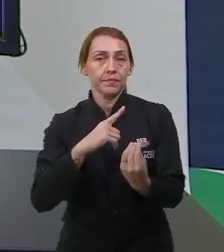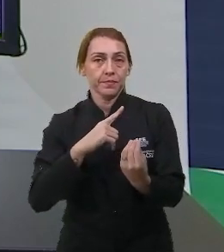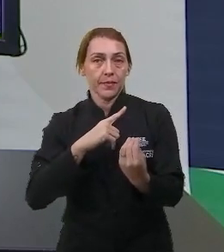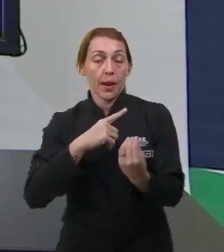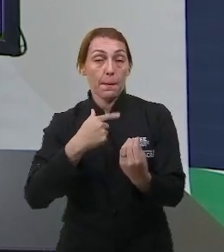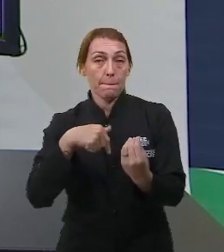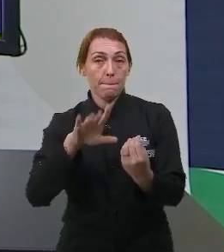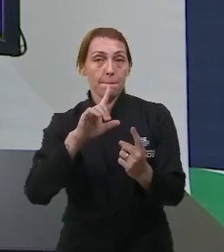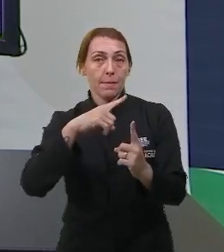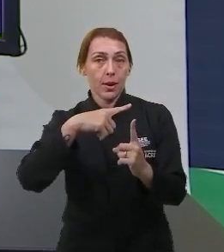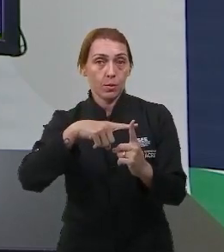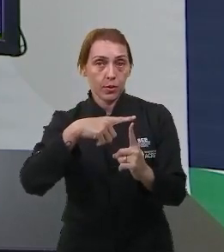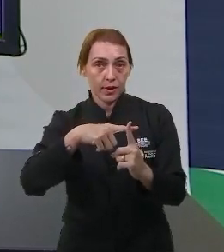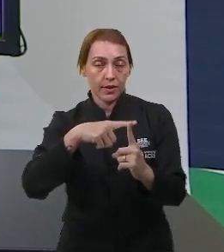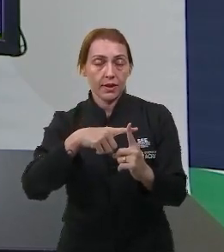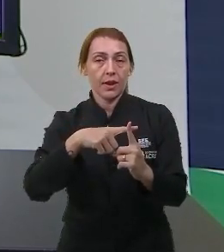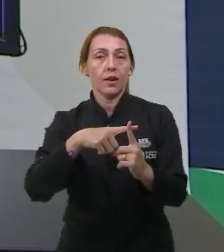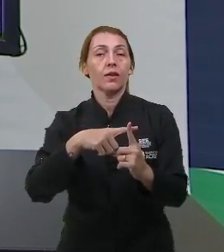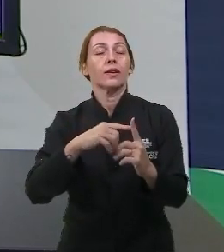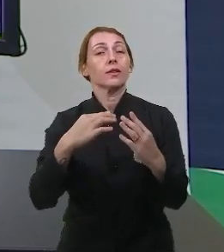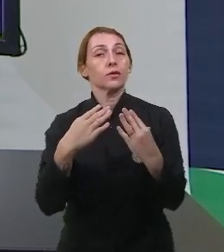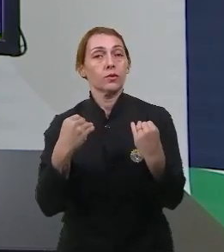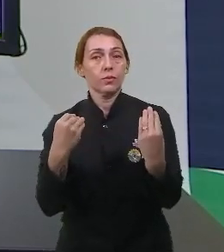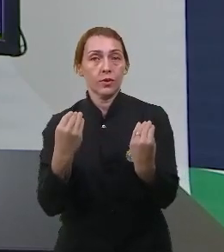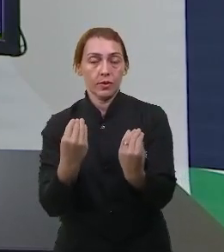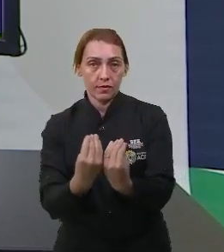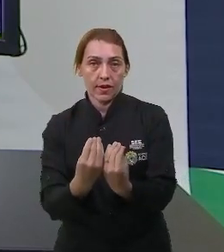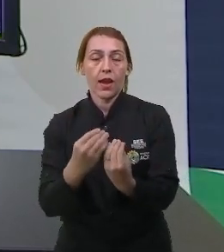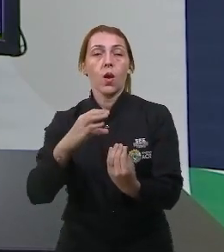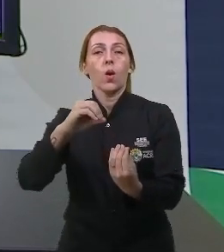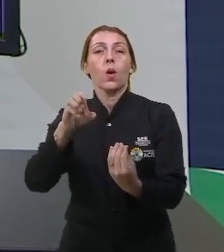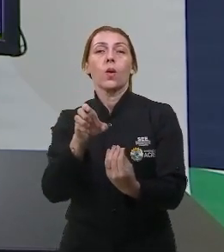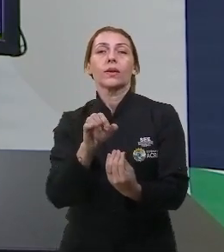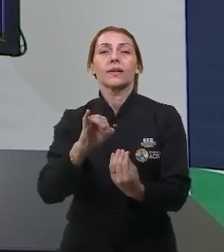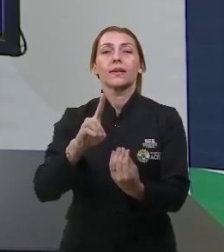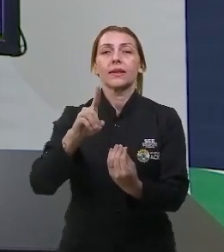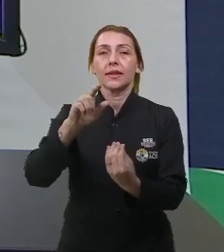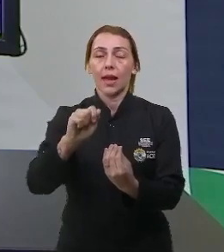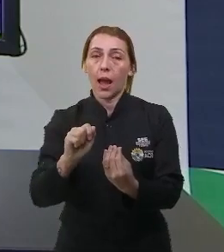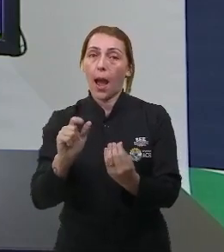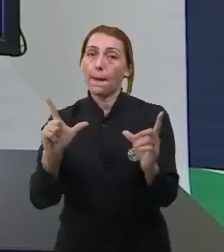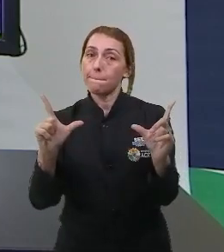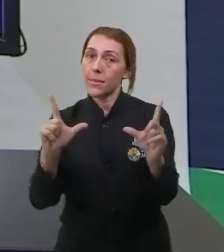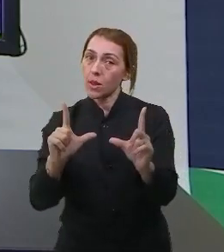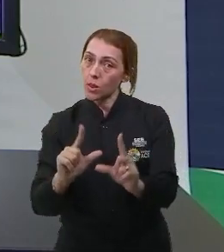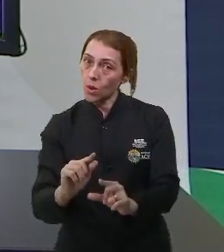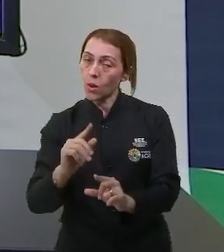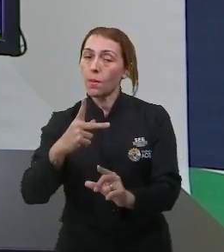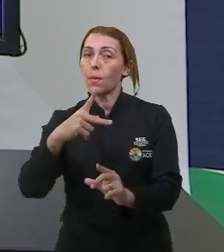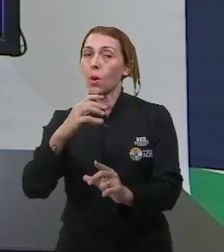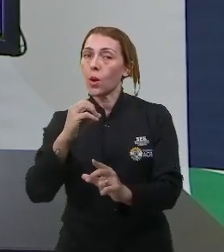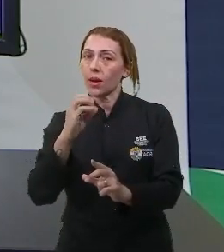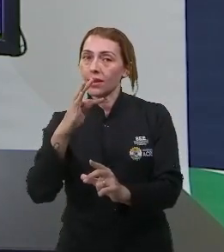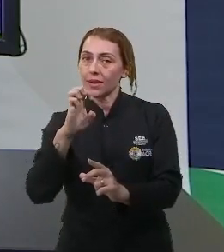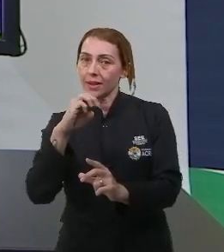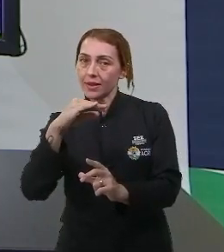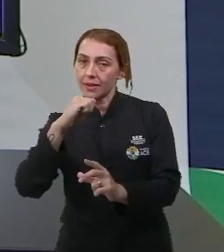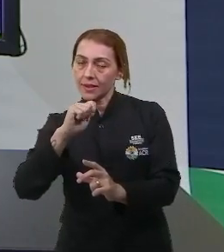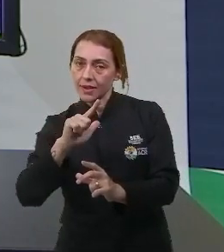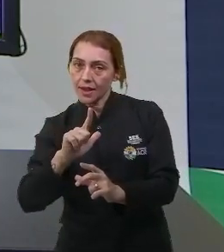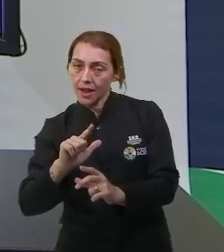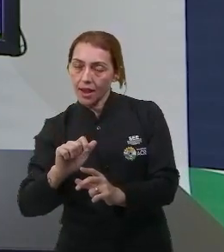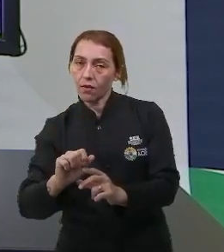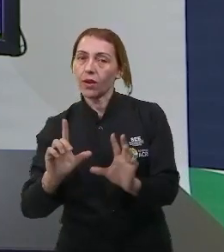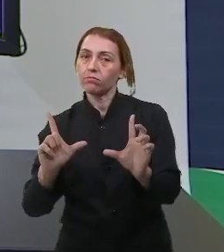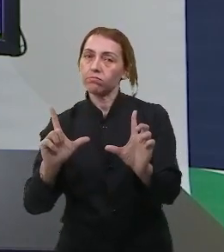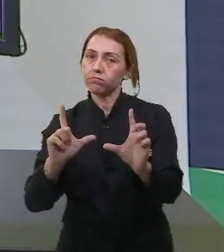potencial, essa substância, ela vai oxidar. Sempre que ela tiver o menor potencial, essa substância, ela vai